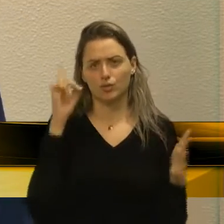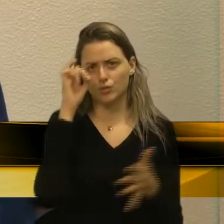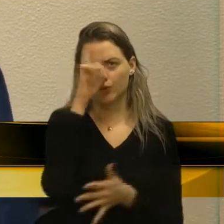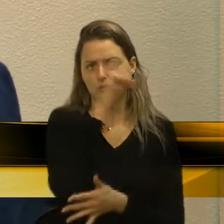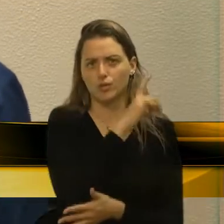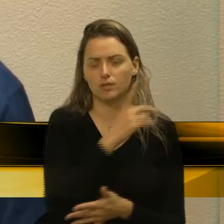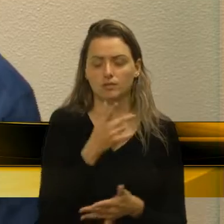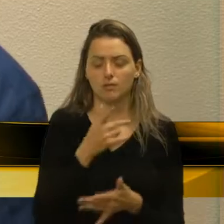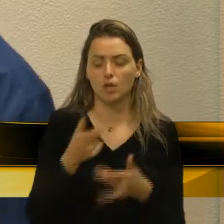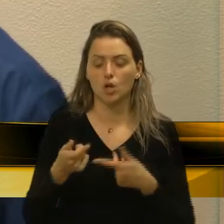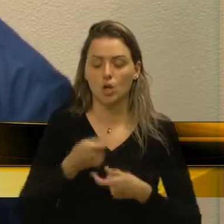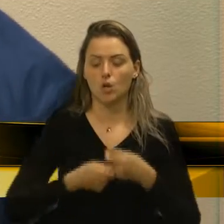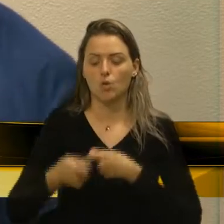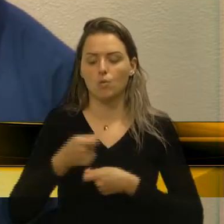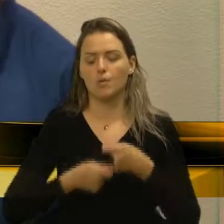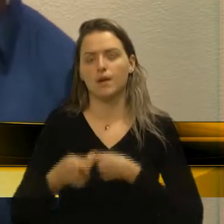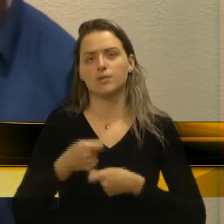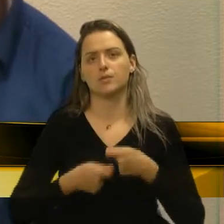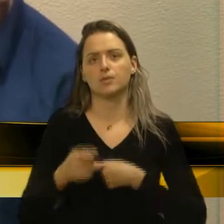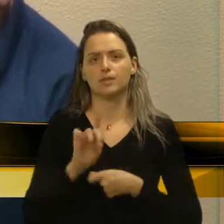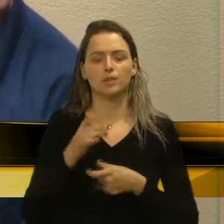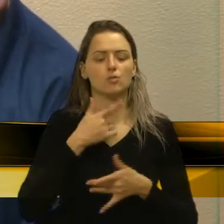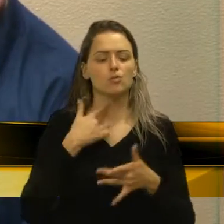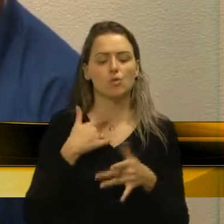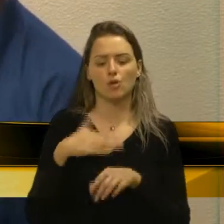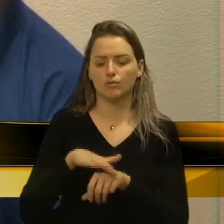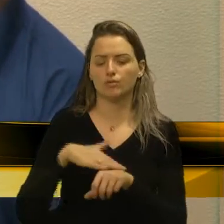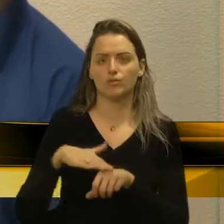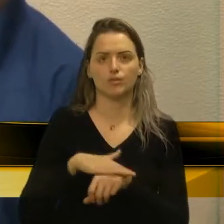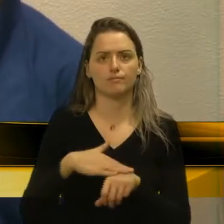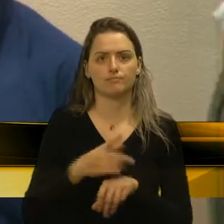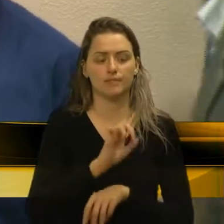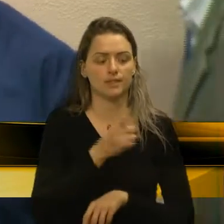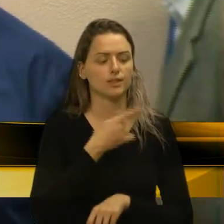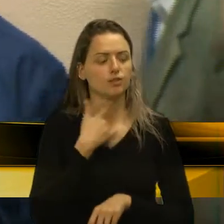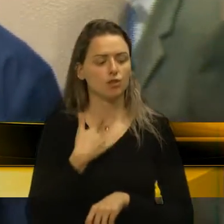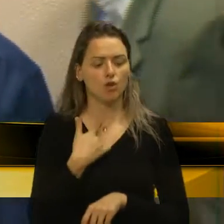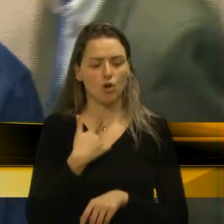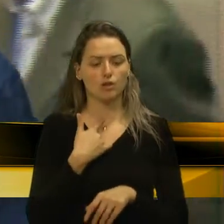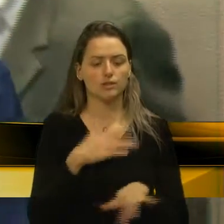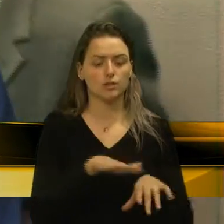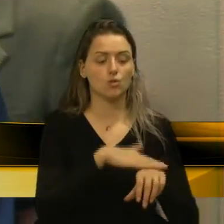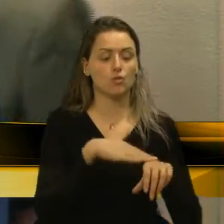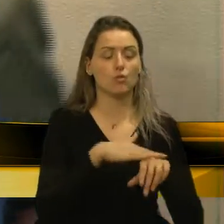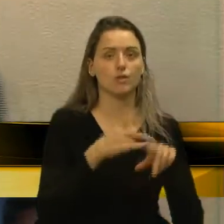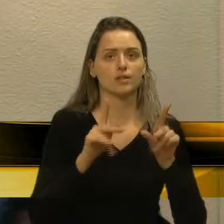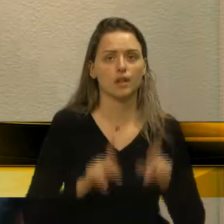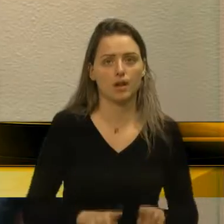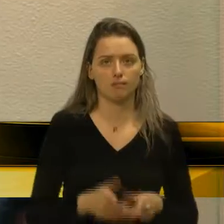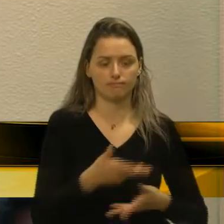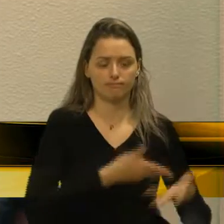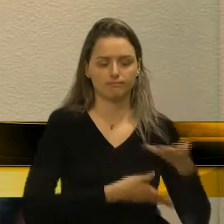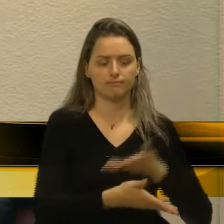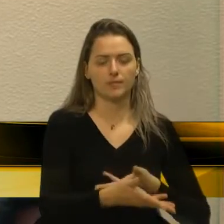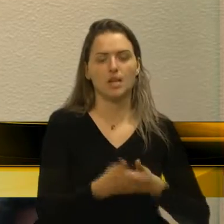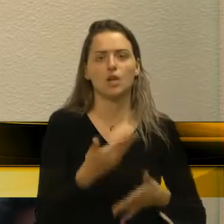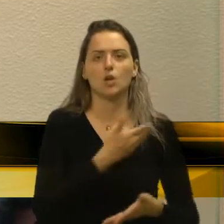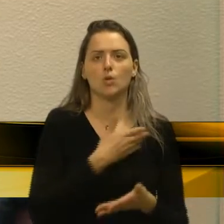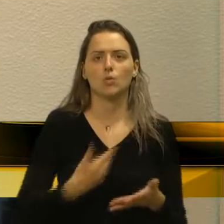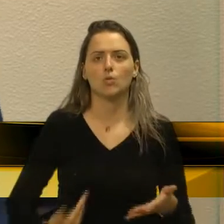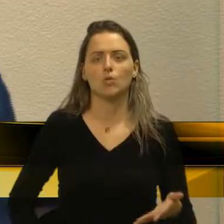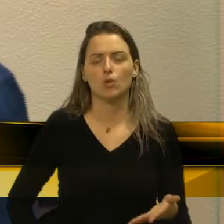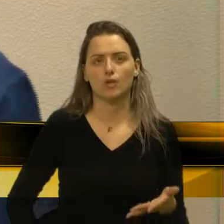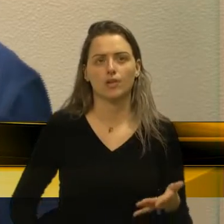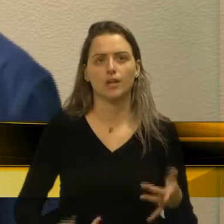administração que não gosta de conversar, que não gosta de receber as pessoas e uma administração, principalmente,